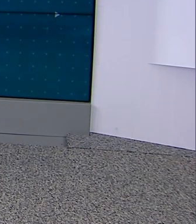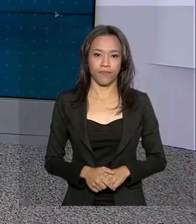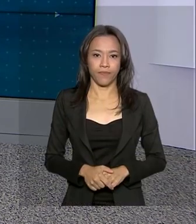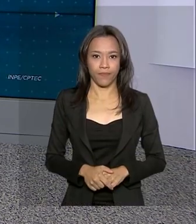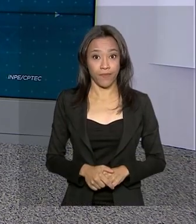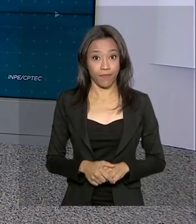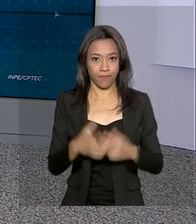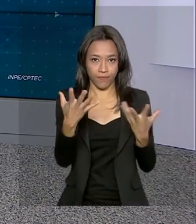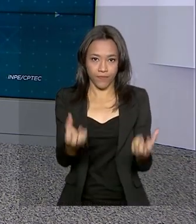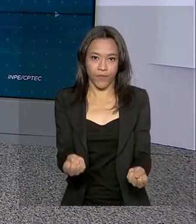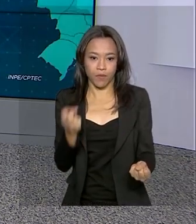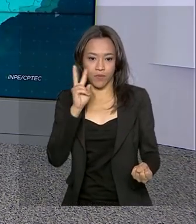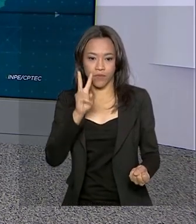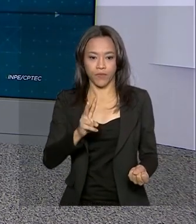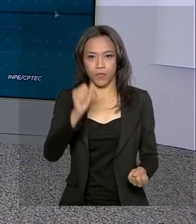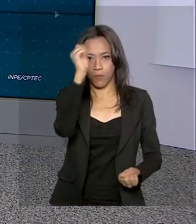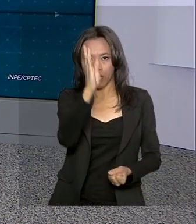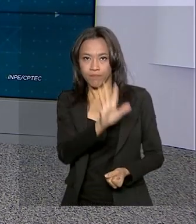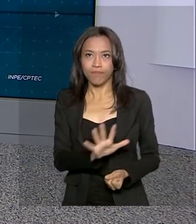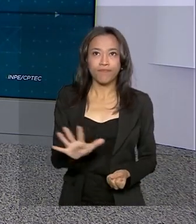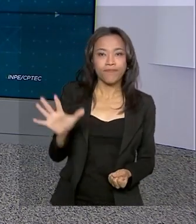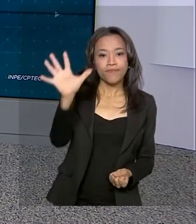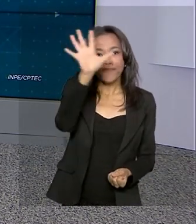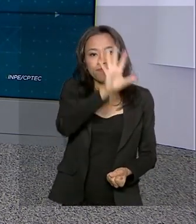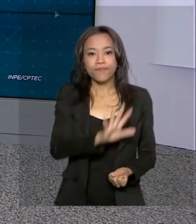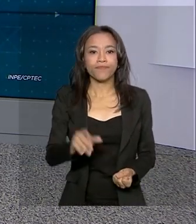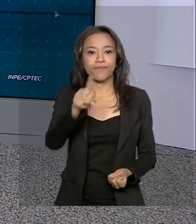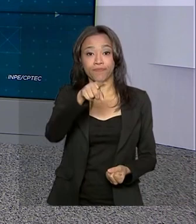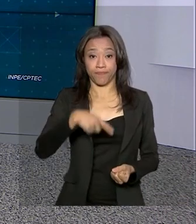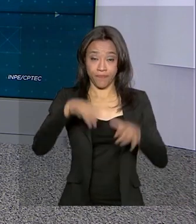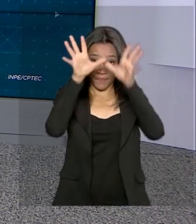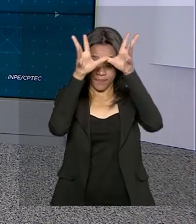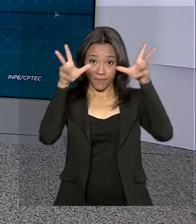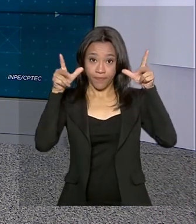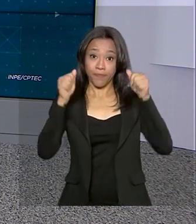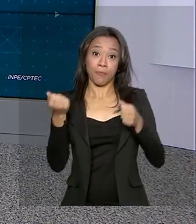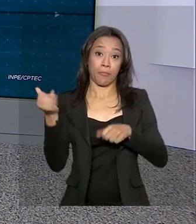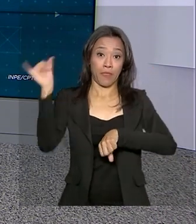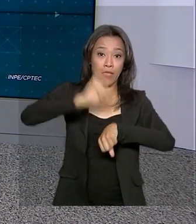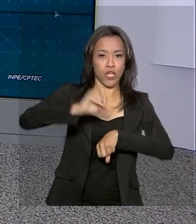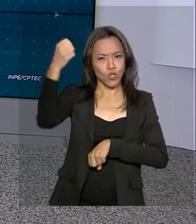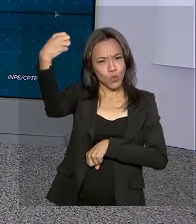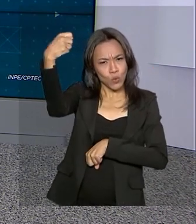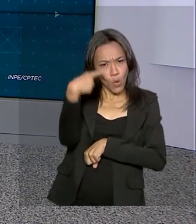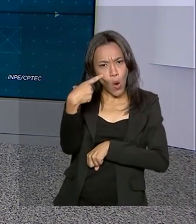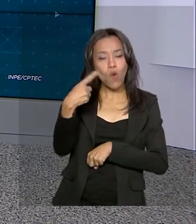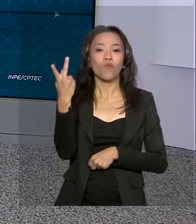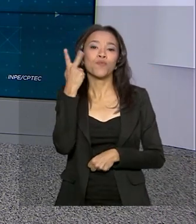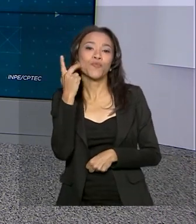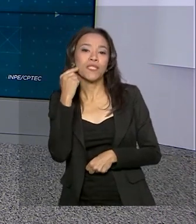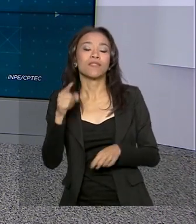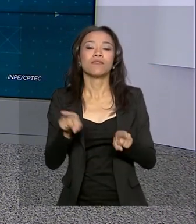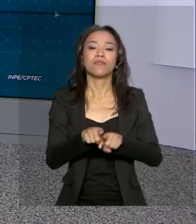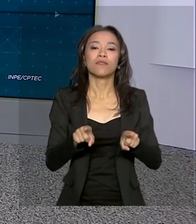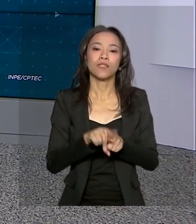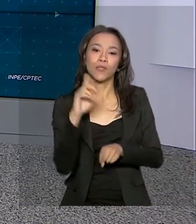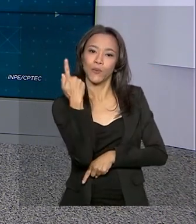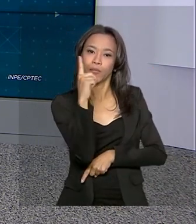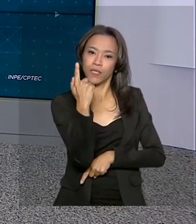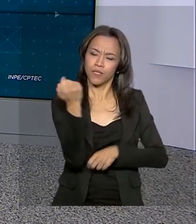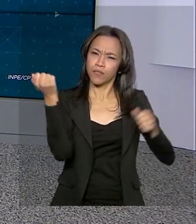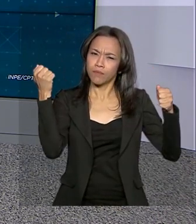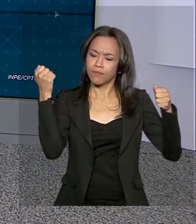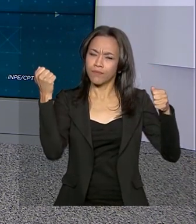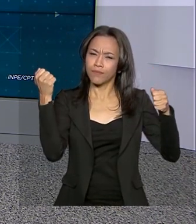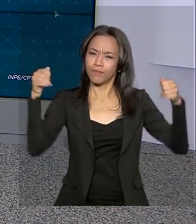Vamos então ao nosso mapa. Em Rio Branco, predomínio de sol. Em Fortaleza e em Goiânia, temos céu